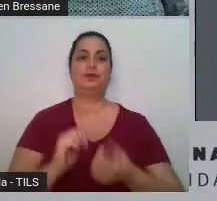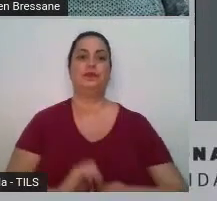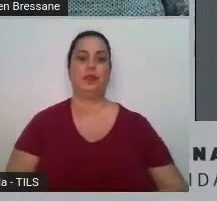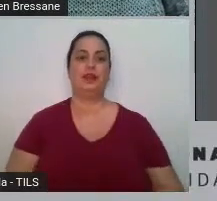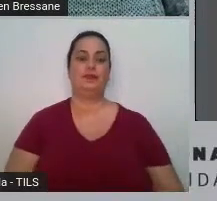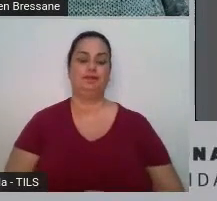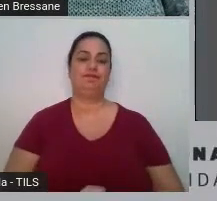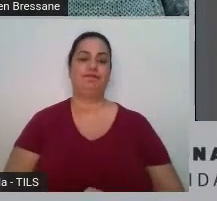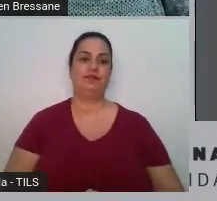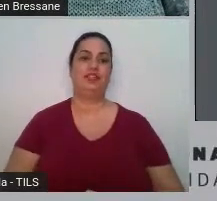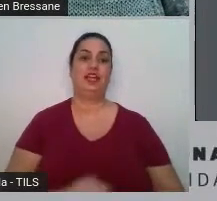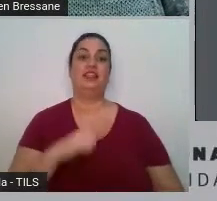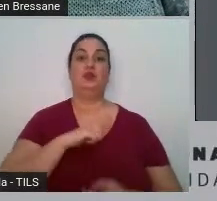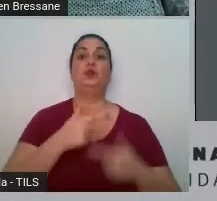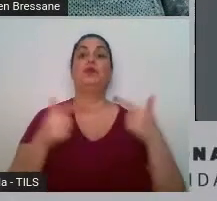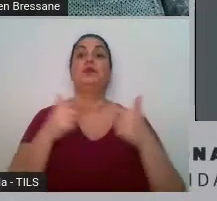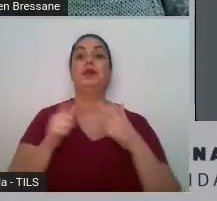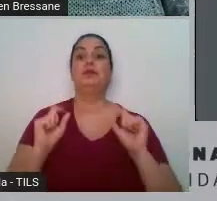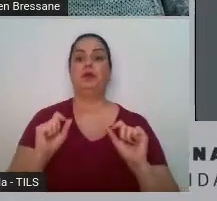atuais e futuras